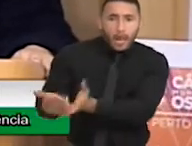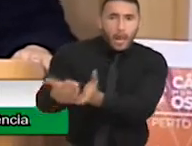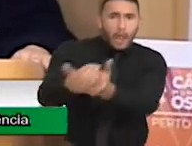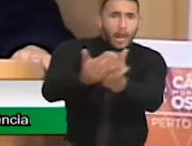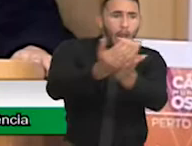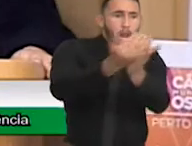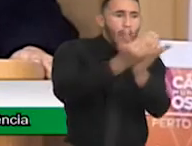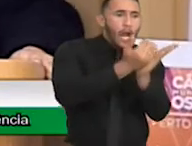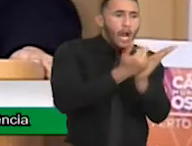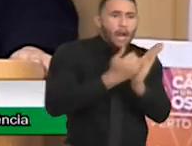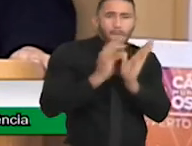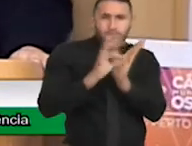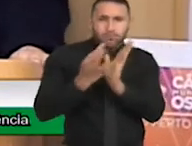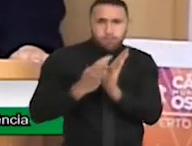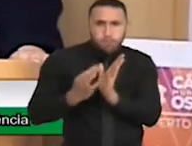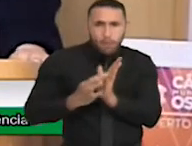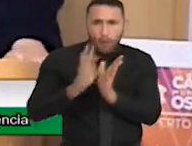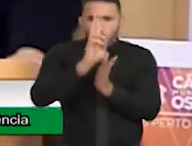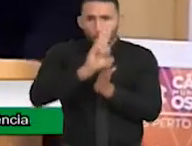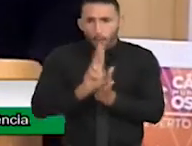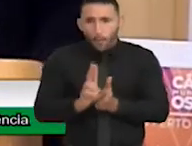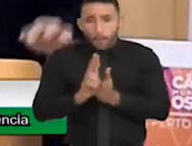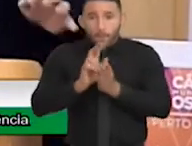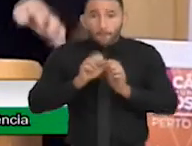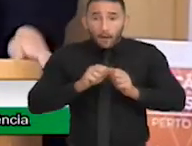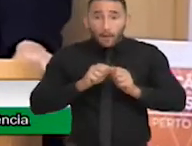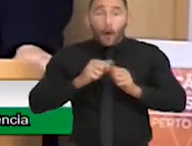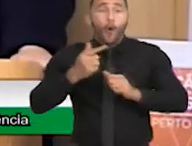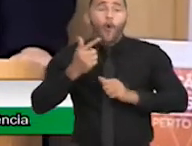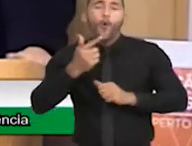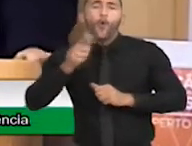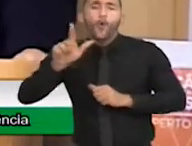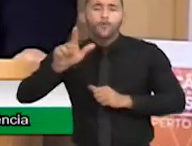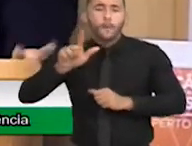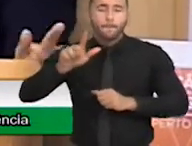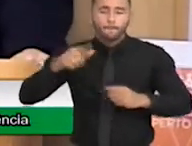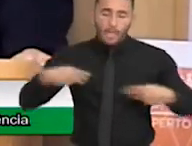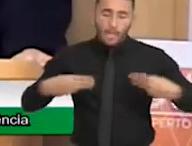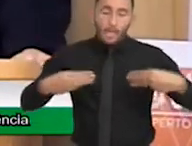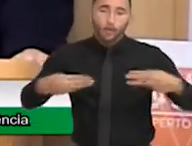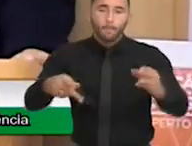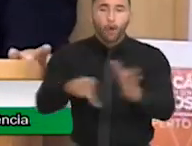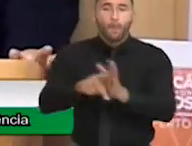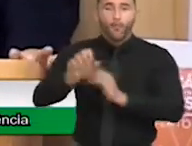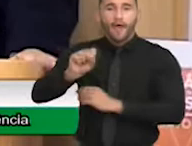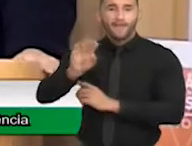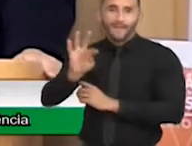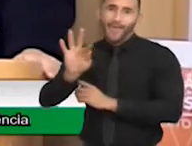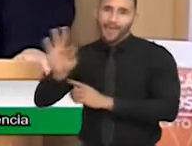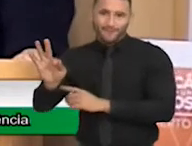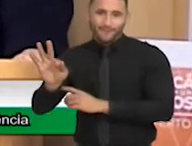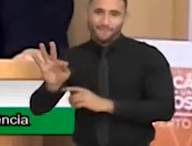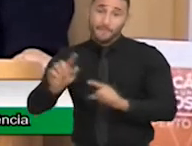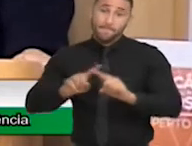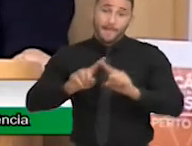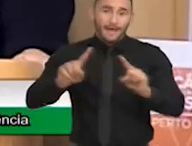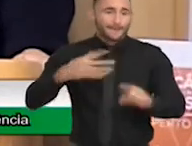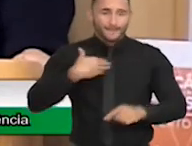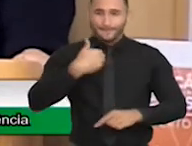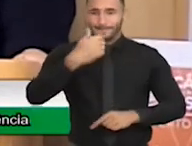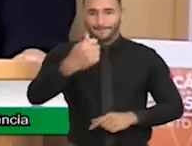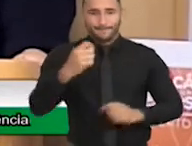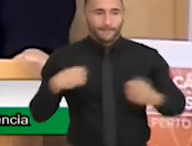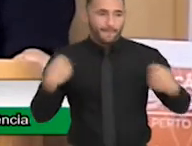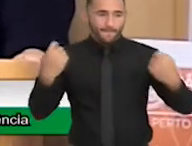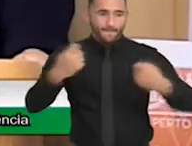do STF. Enfim. E aí eu não fui chamada, mas, enfim, está lá, vai ter gente representando.